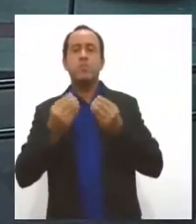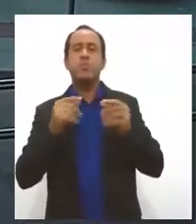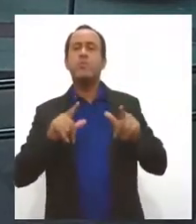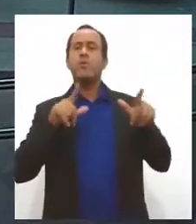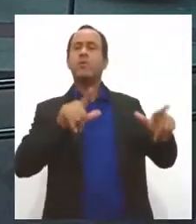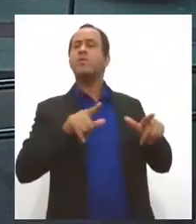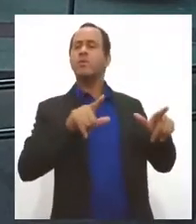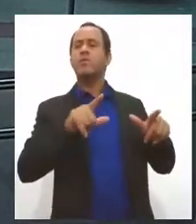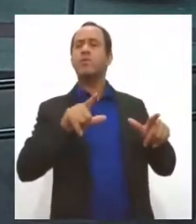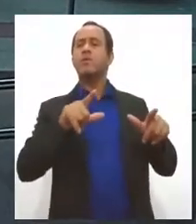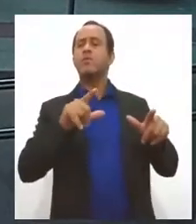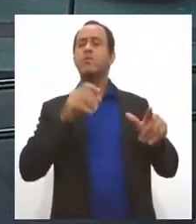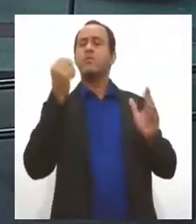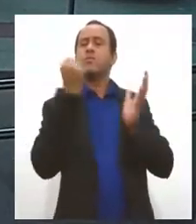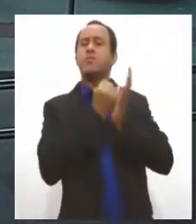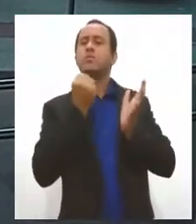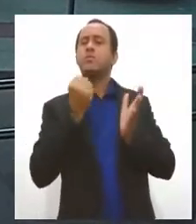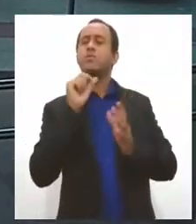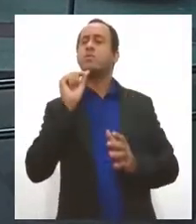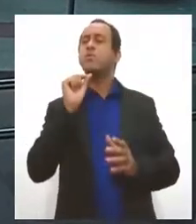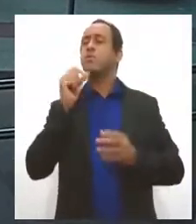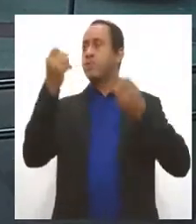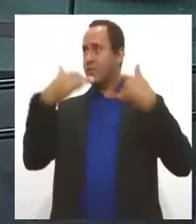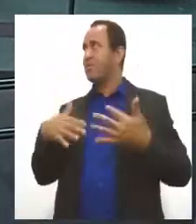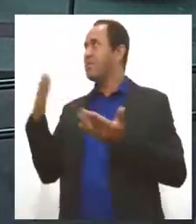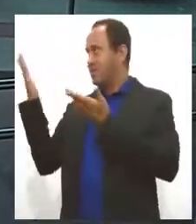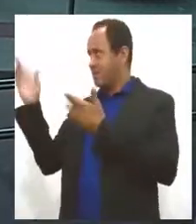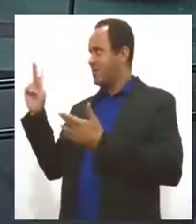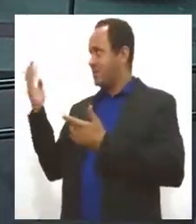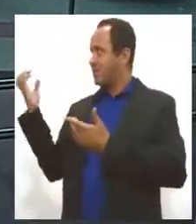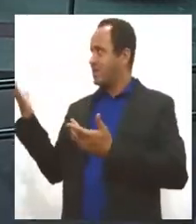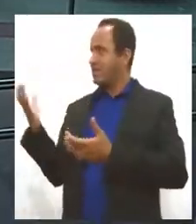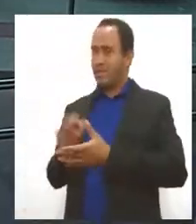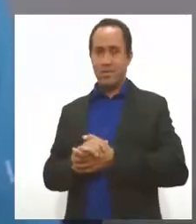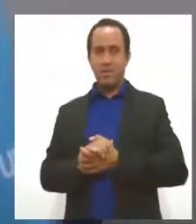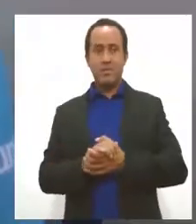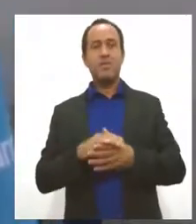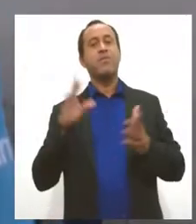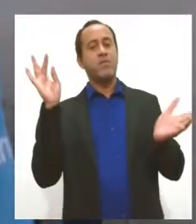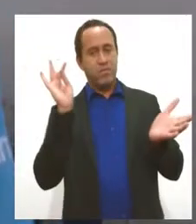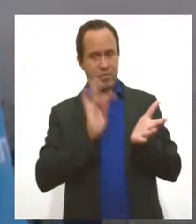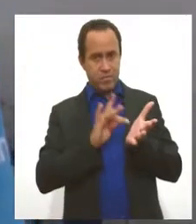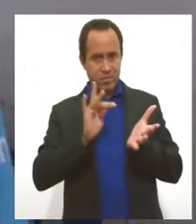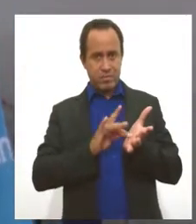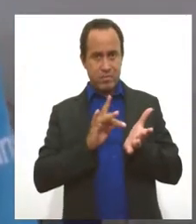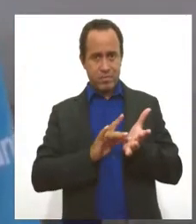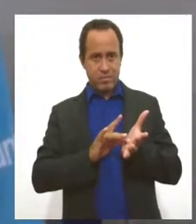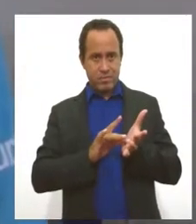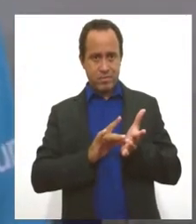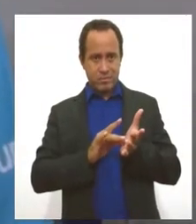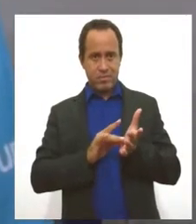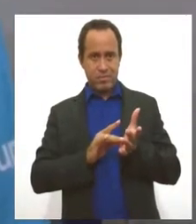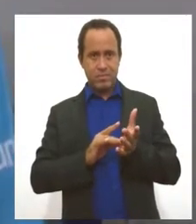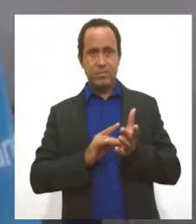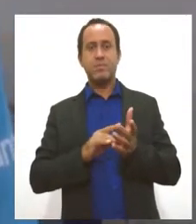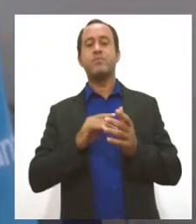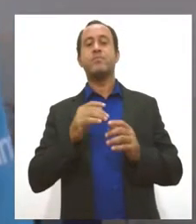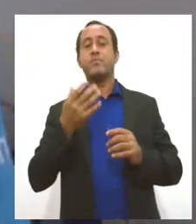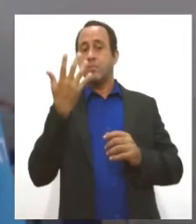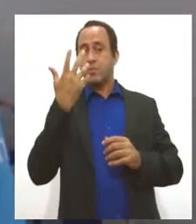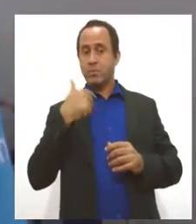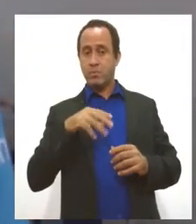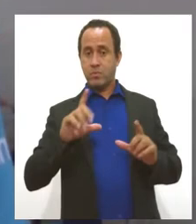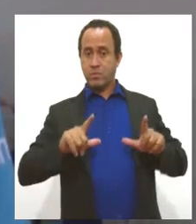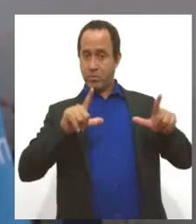Unicef? Vamos explicar então para os telespectadores, Helena? Fique à vontade. Não, com certeza. Bom, o Fundo das Nações Unidas para a Infância, o Unicef,